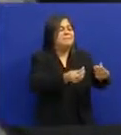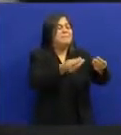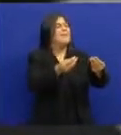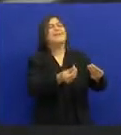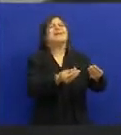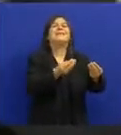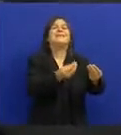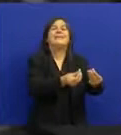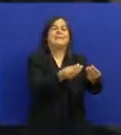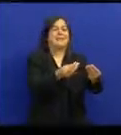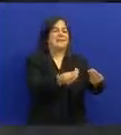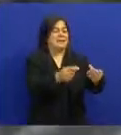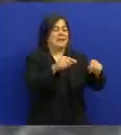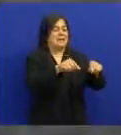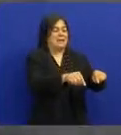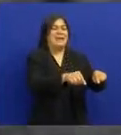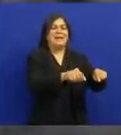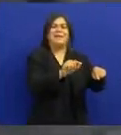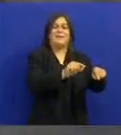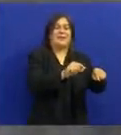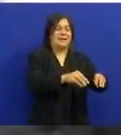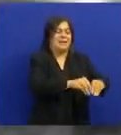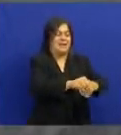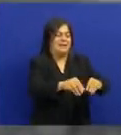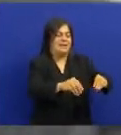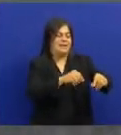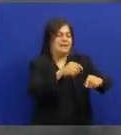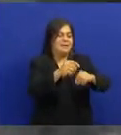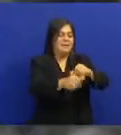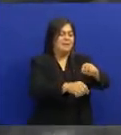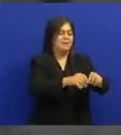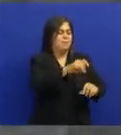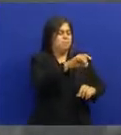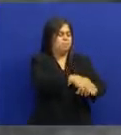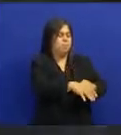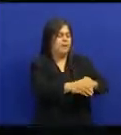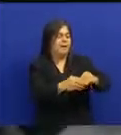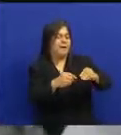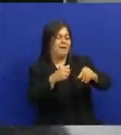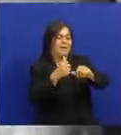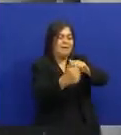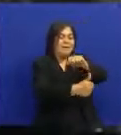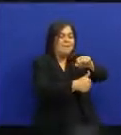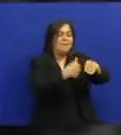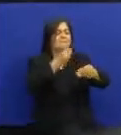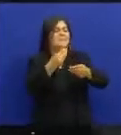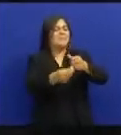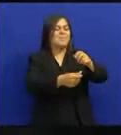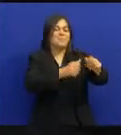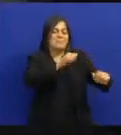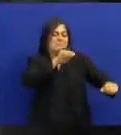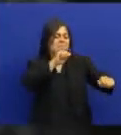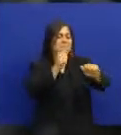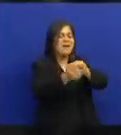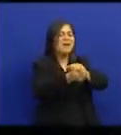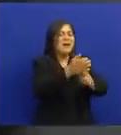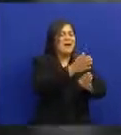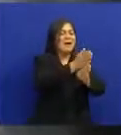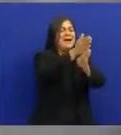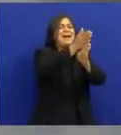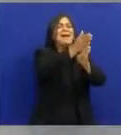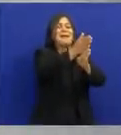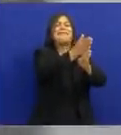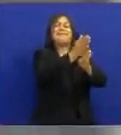mágico de se ver Porque você transforma do nada O barro em algo que vai ser